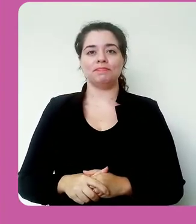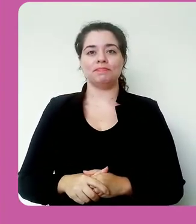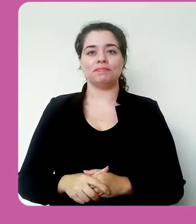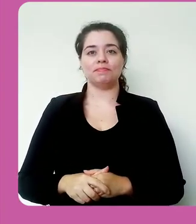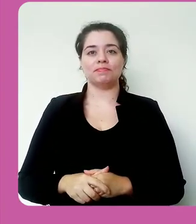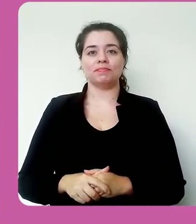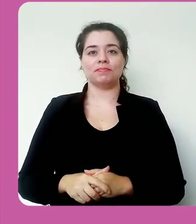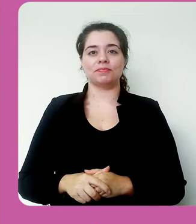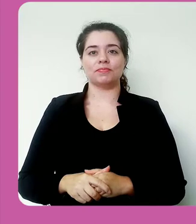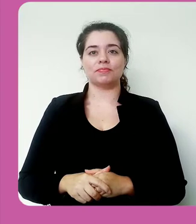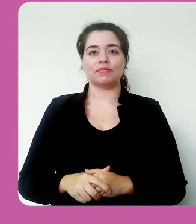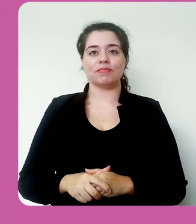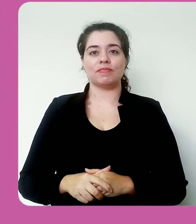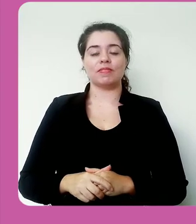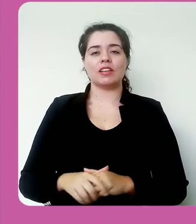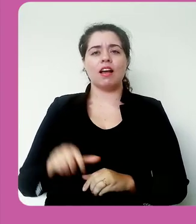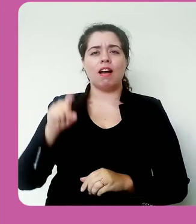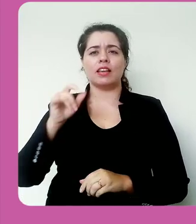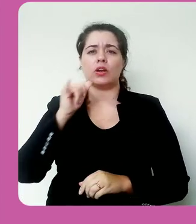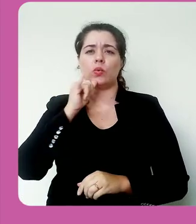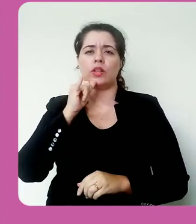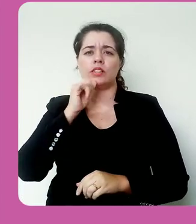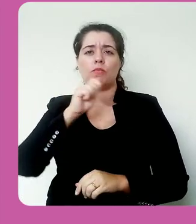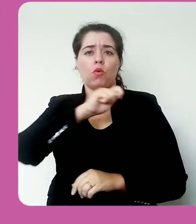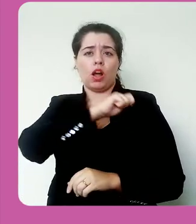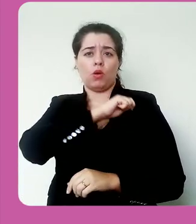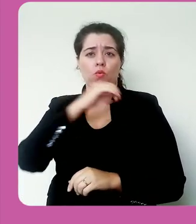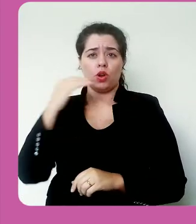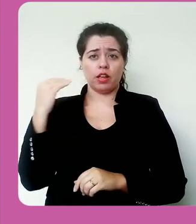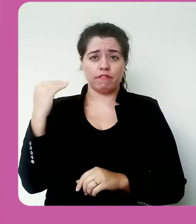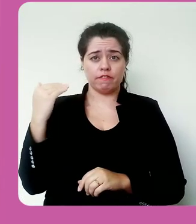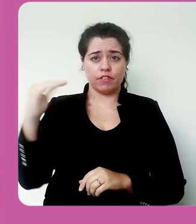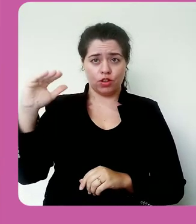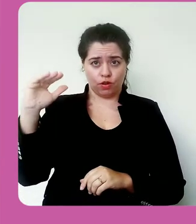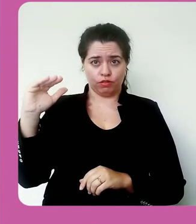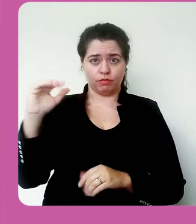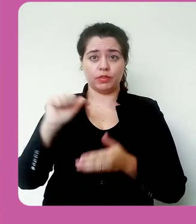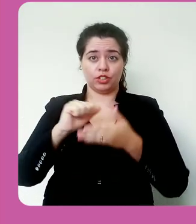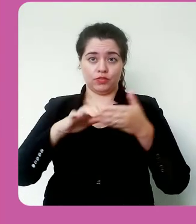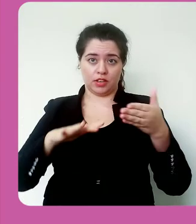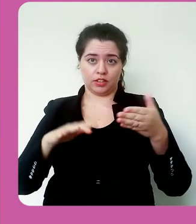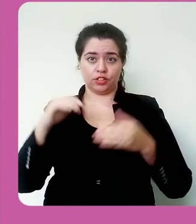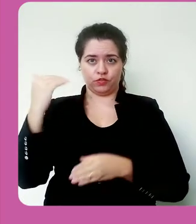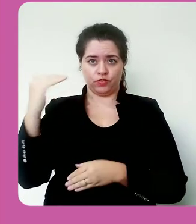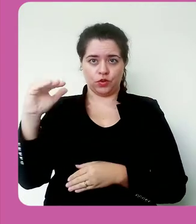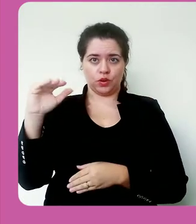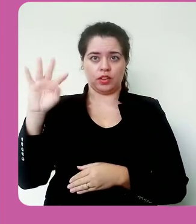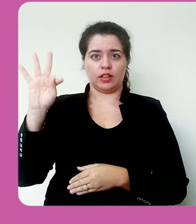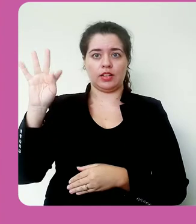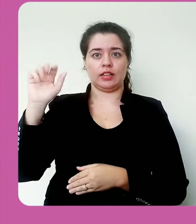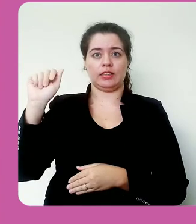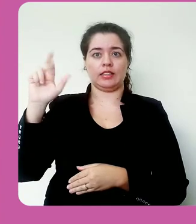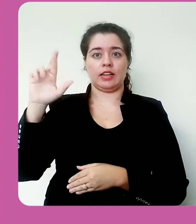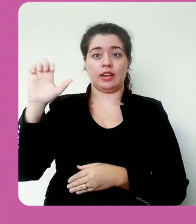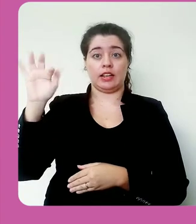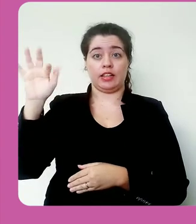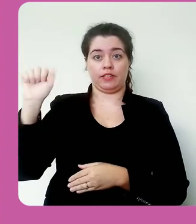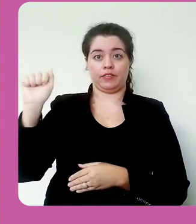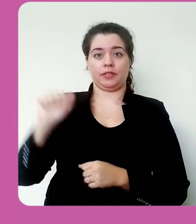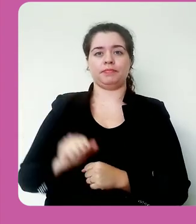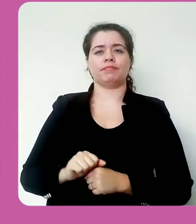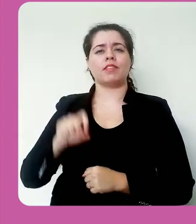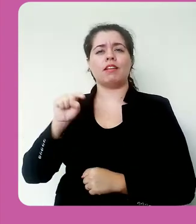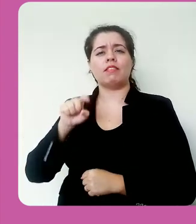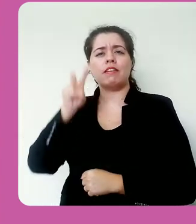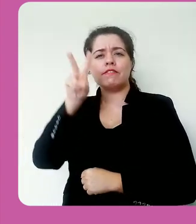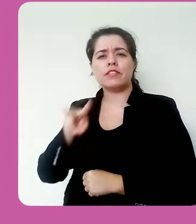.org, em que eu tenho aqui o aluno enviou uma tarefa para ser avaliada. Aqui é a visão do professor, em que mostra